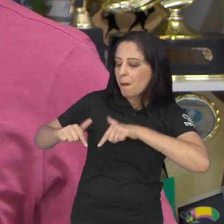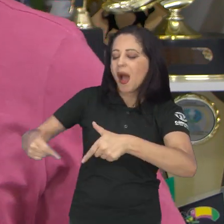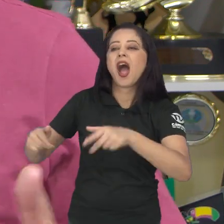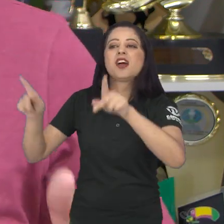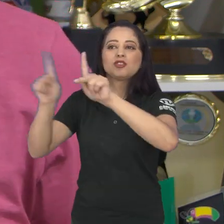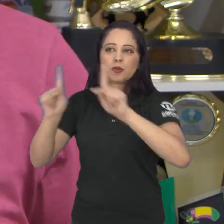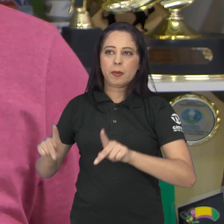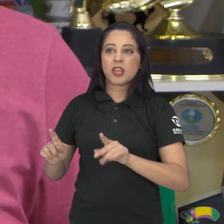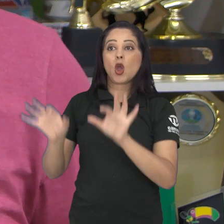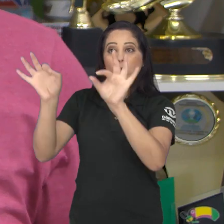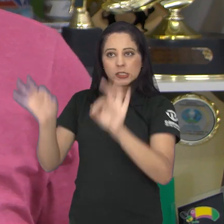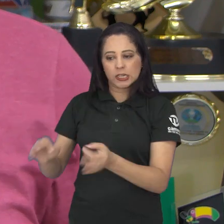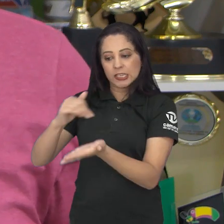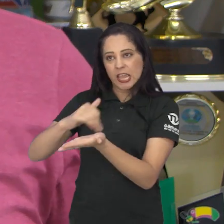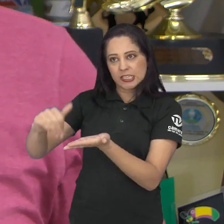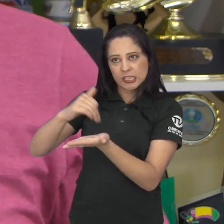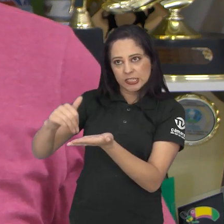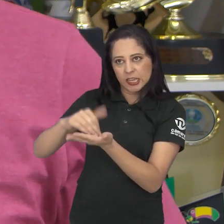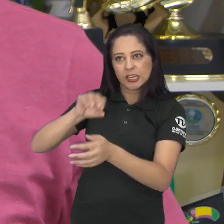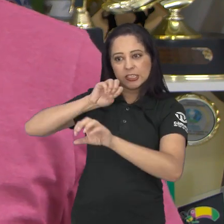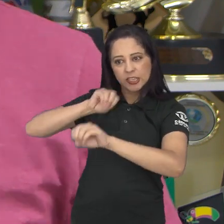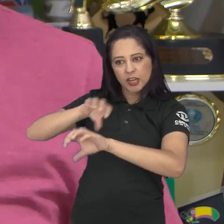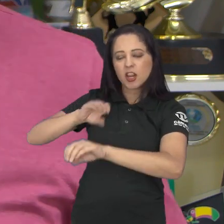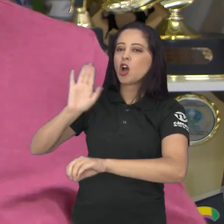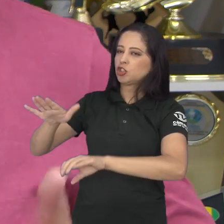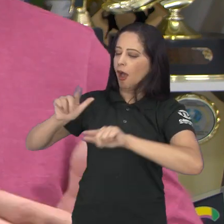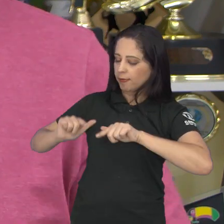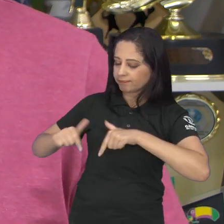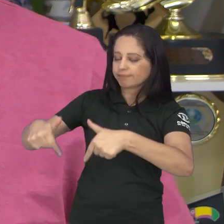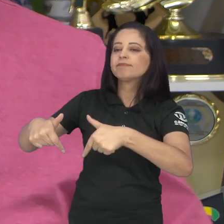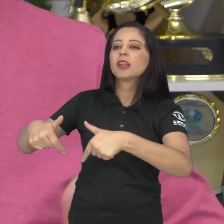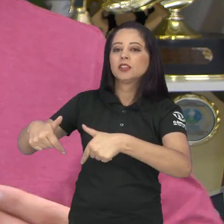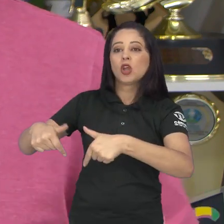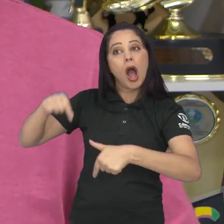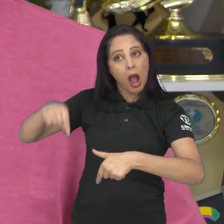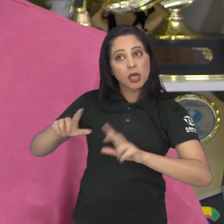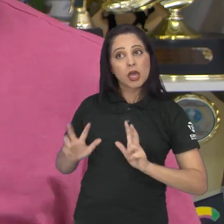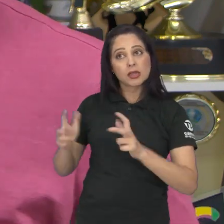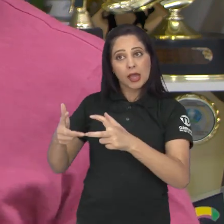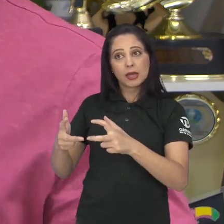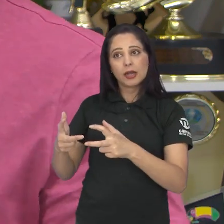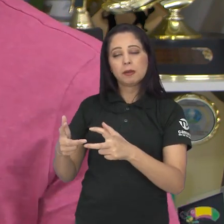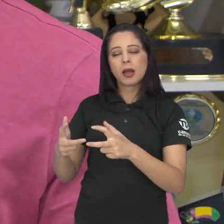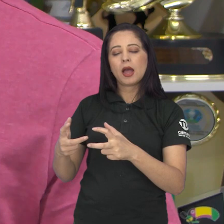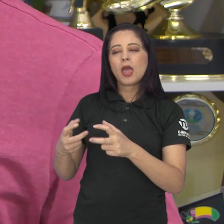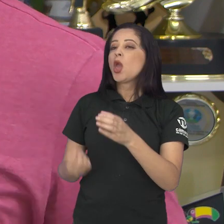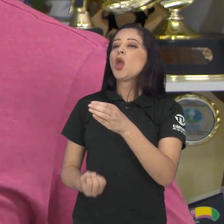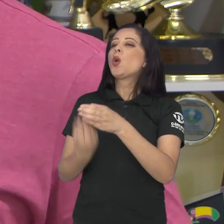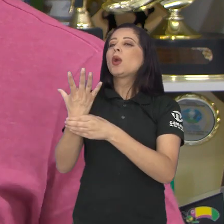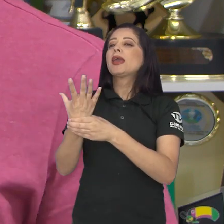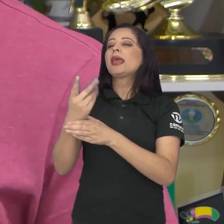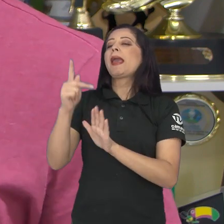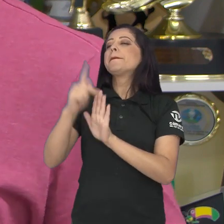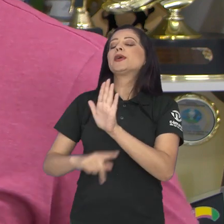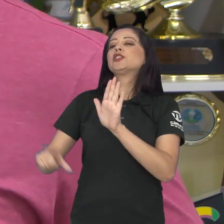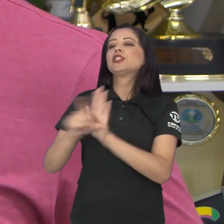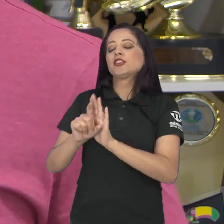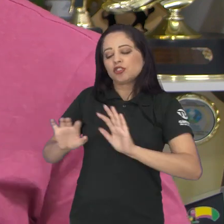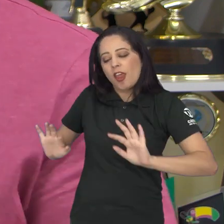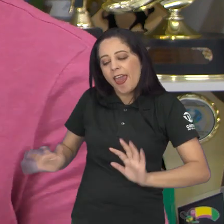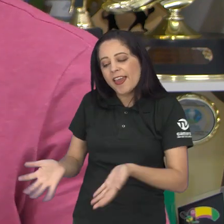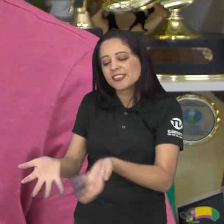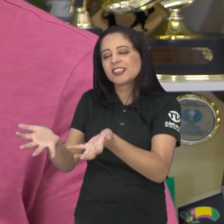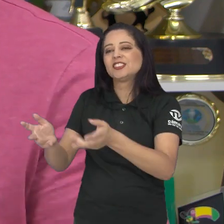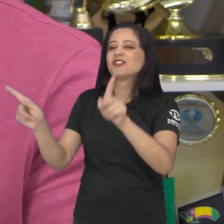trabalho. tenho certeza que a Secretaria Municipal de Educação já começou várias ações assim. E aqui na Câmara, gente criando projetos